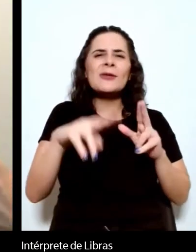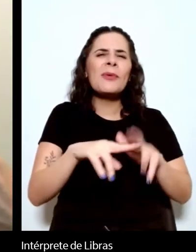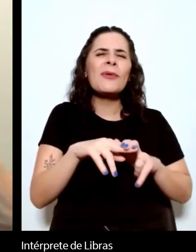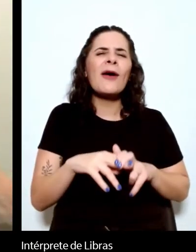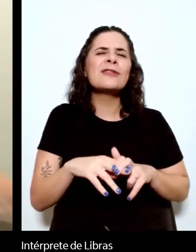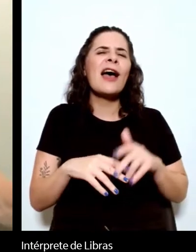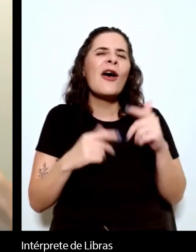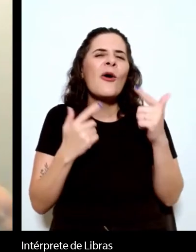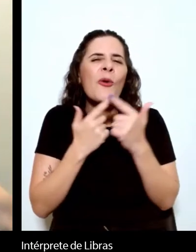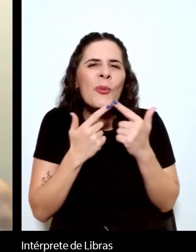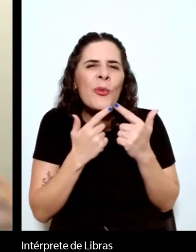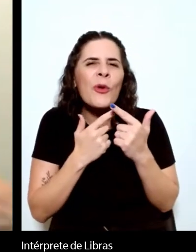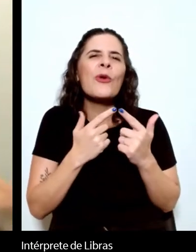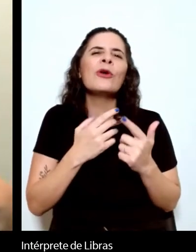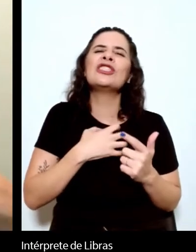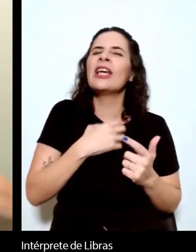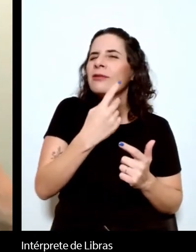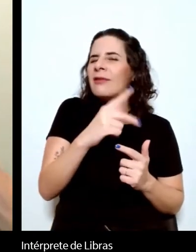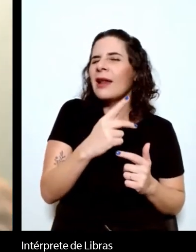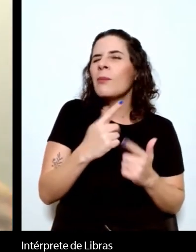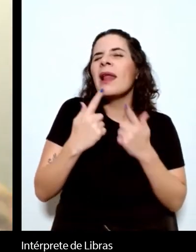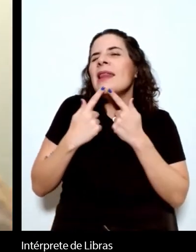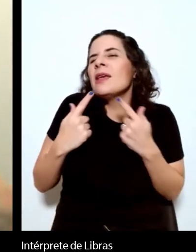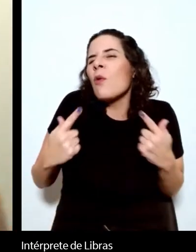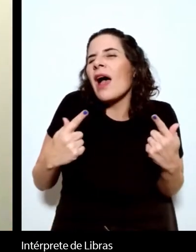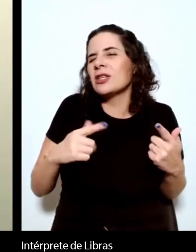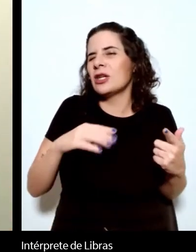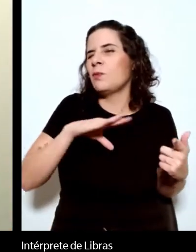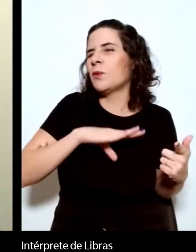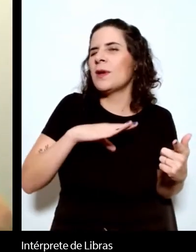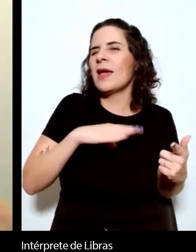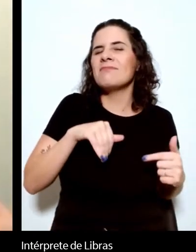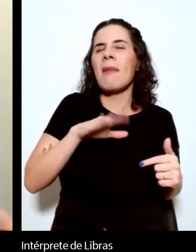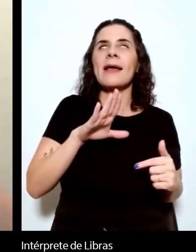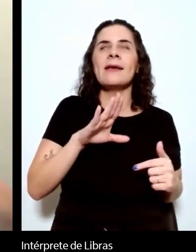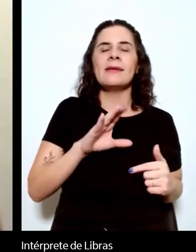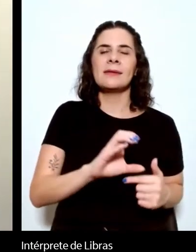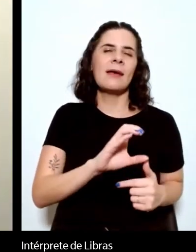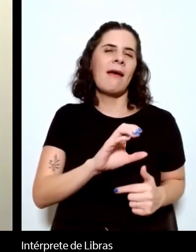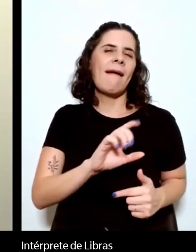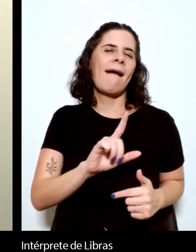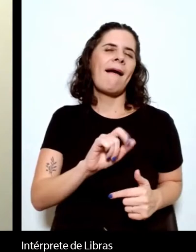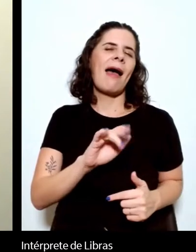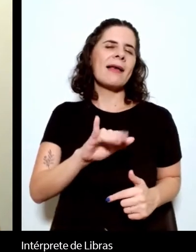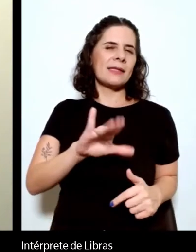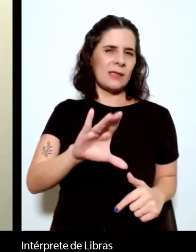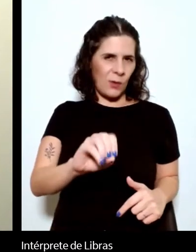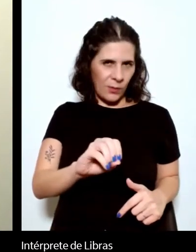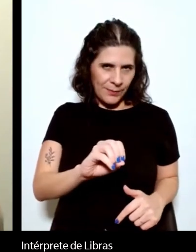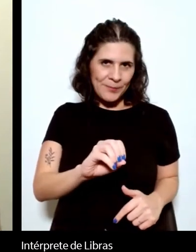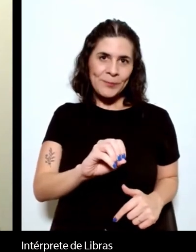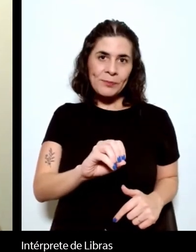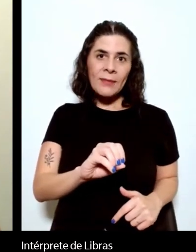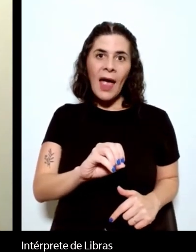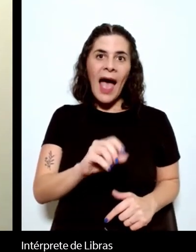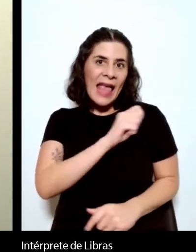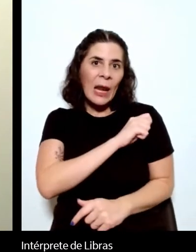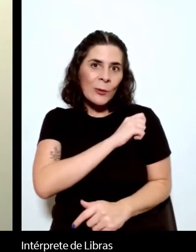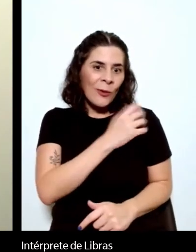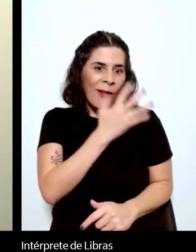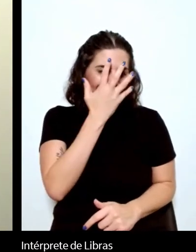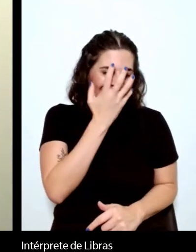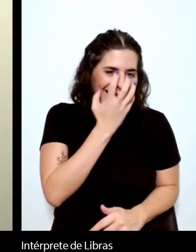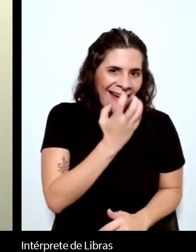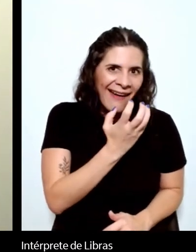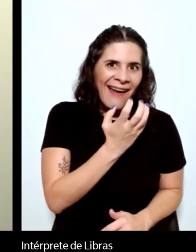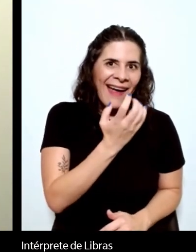mais clássica, do português clássico, que atrai os alunos e depois eles já estão